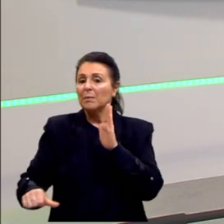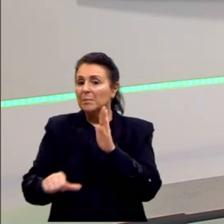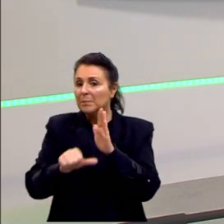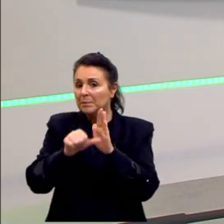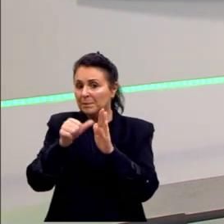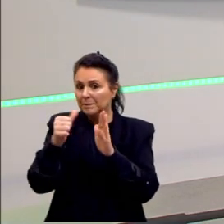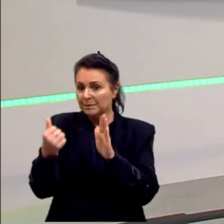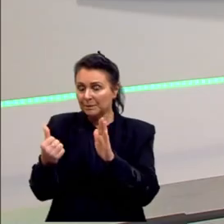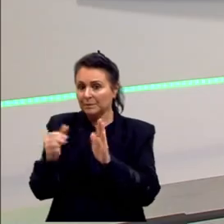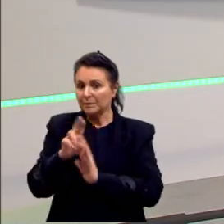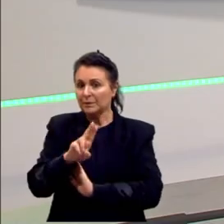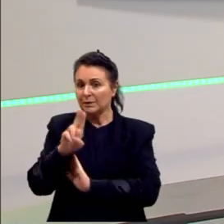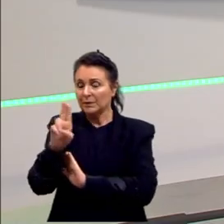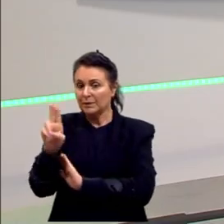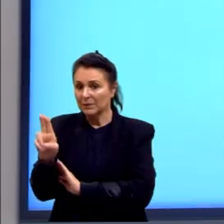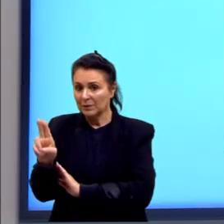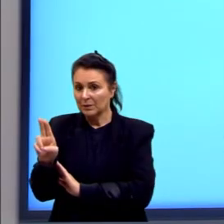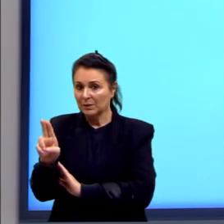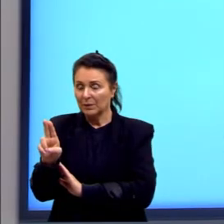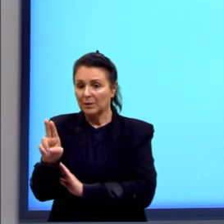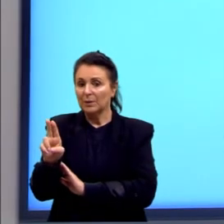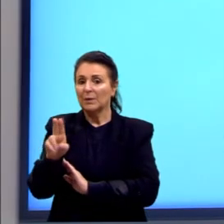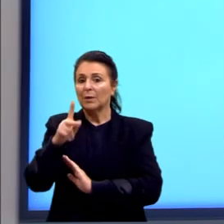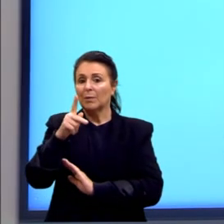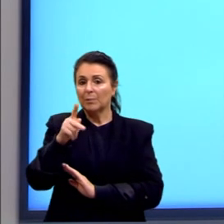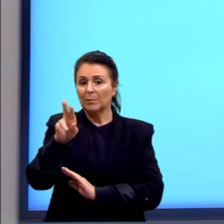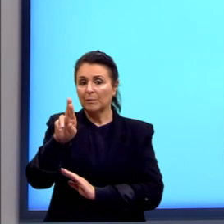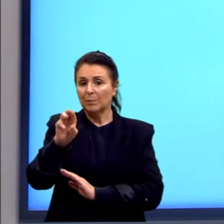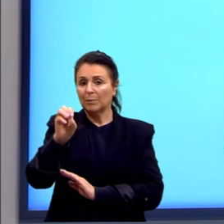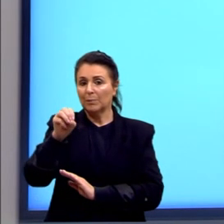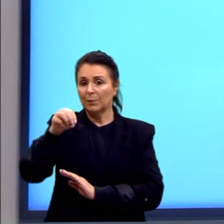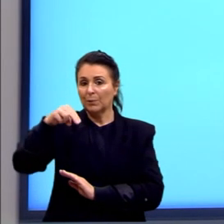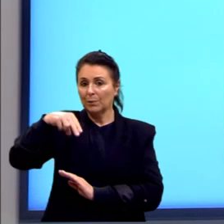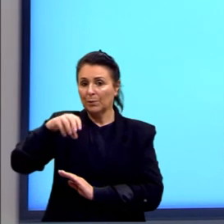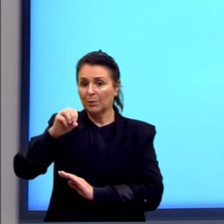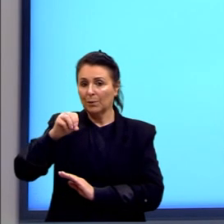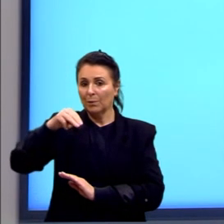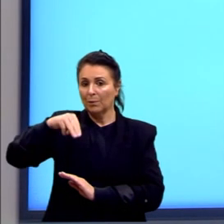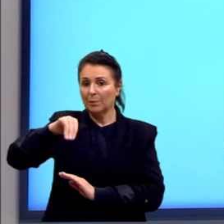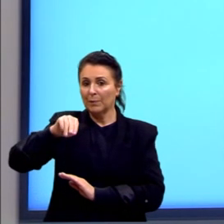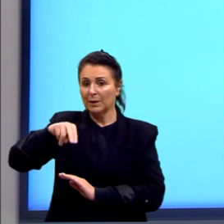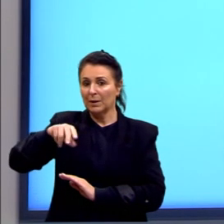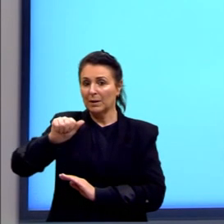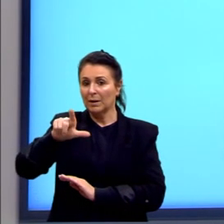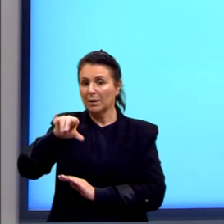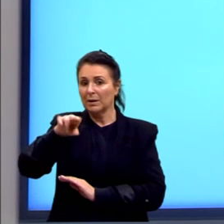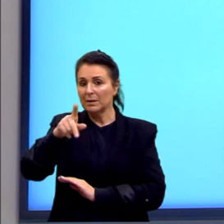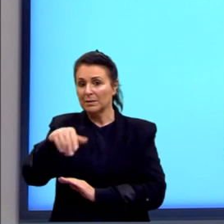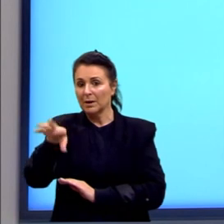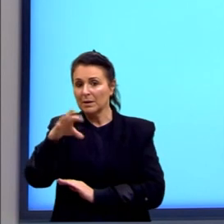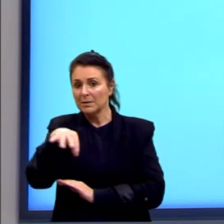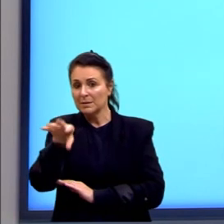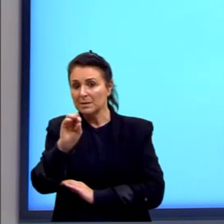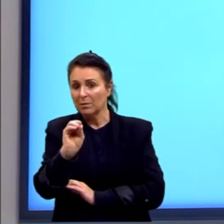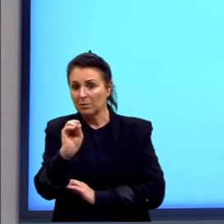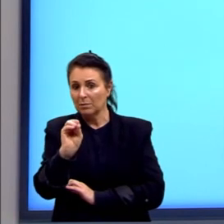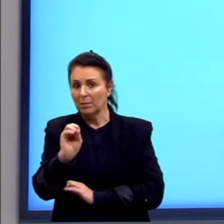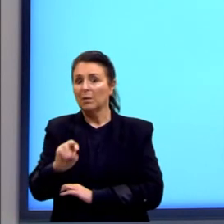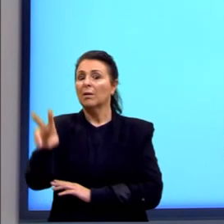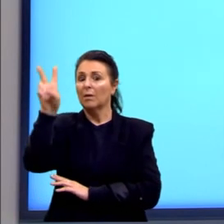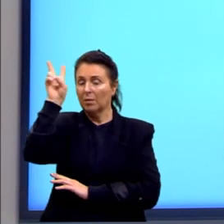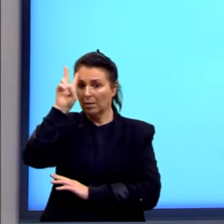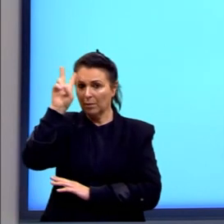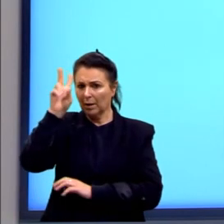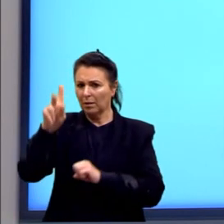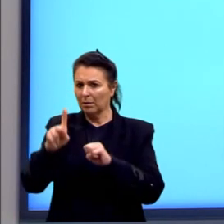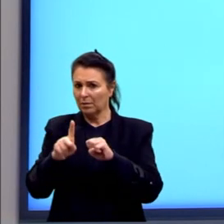delas, o que a gente chama de pronominalização. Olha que nome grande. Lembra para vocês